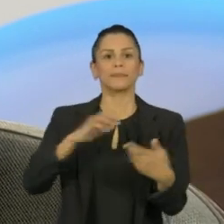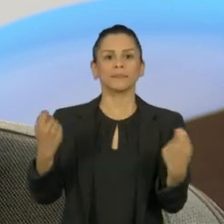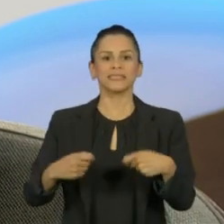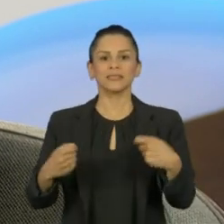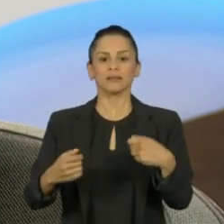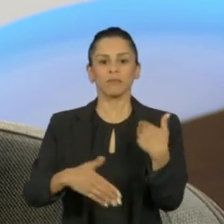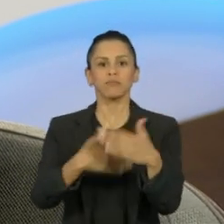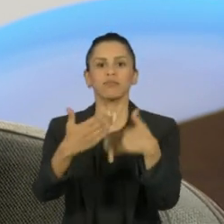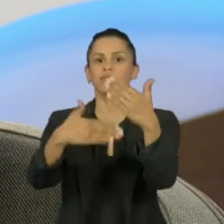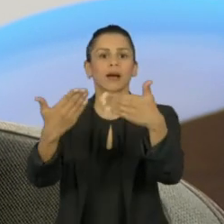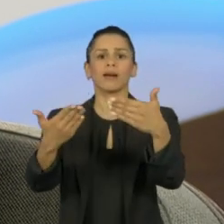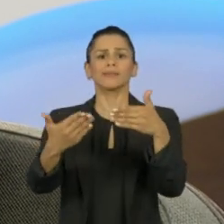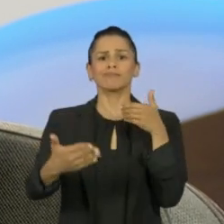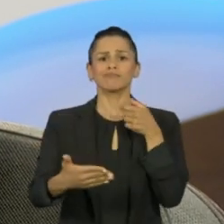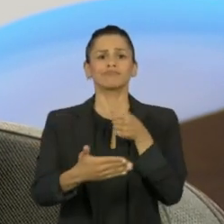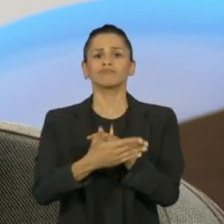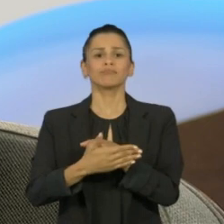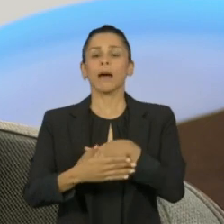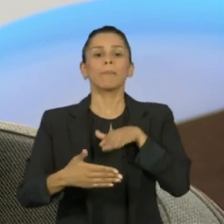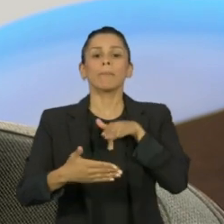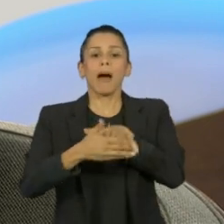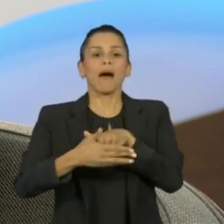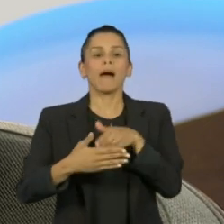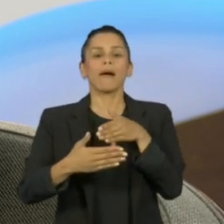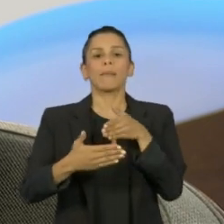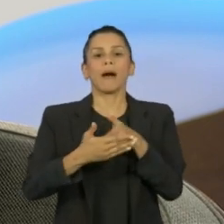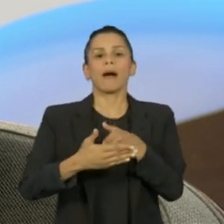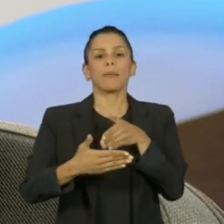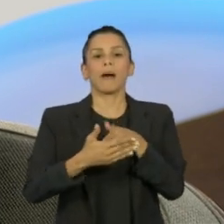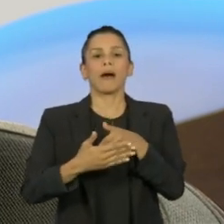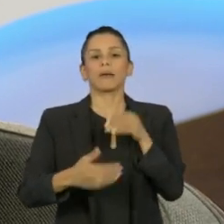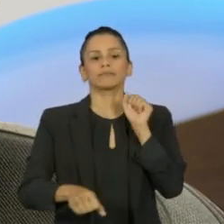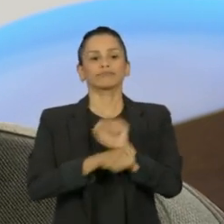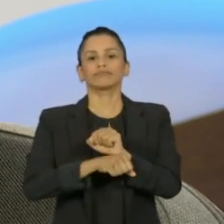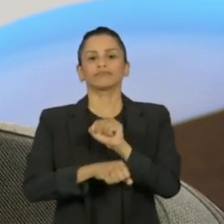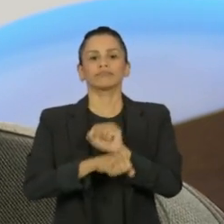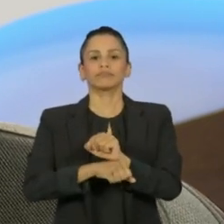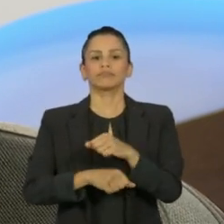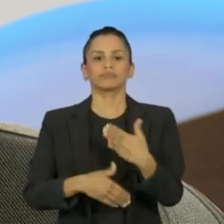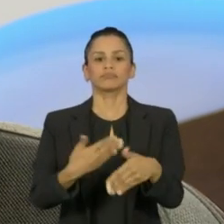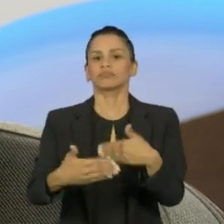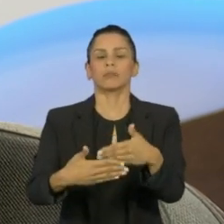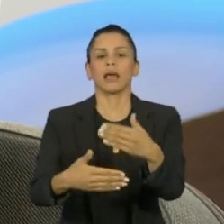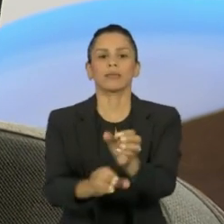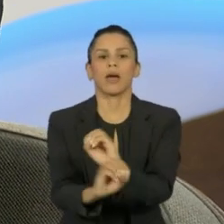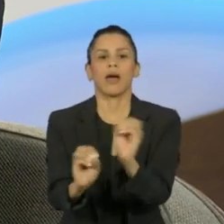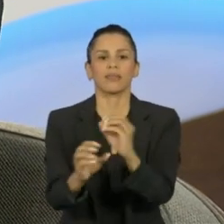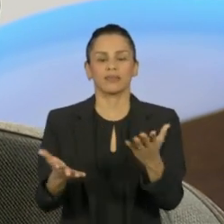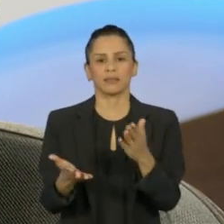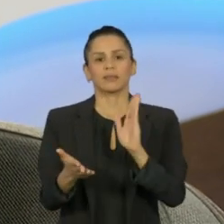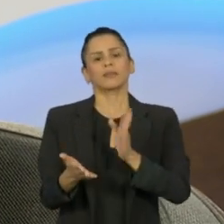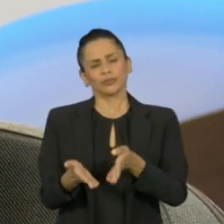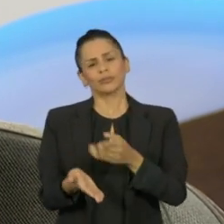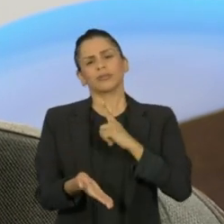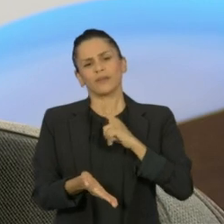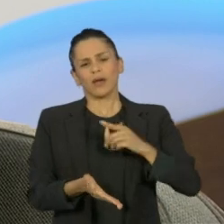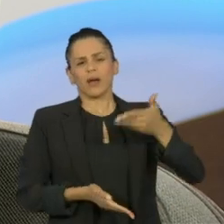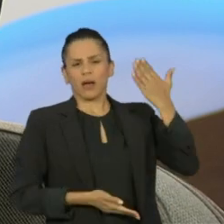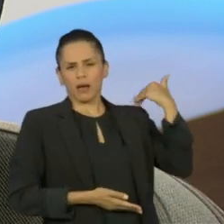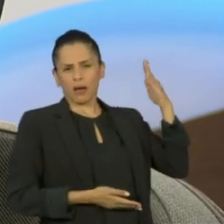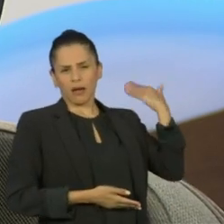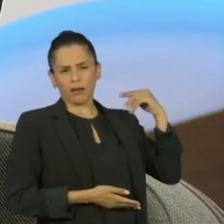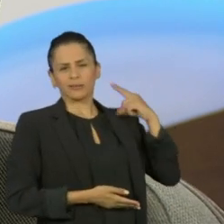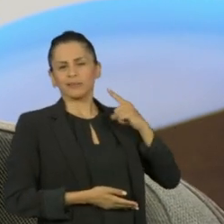da Previdência aconteceu menos por conta do presidente e do atual governo e mais porque essa discussão já vinha de antes, lá na época do presidente